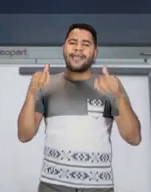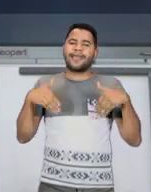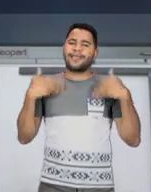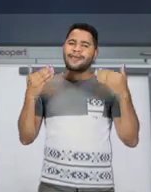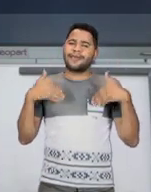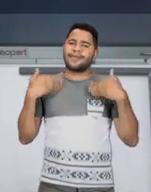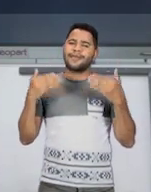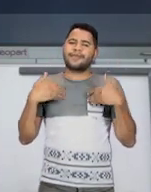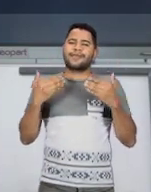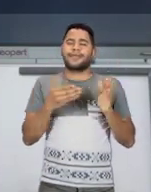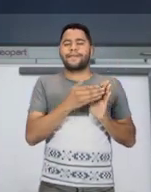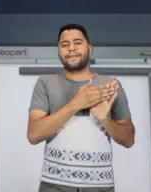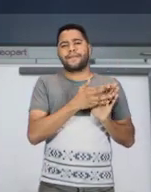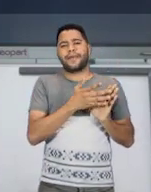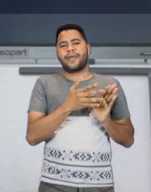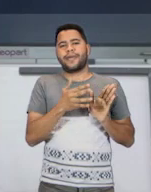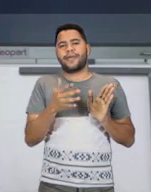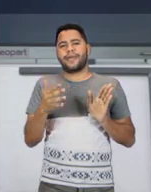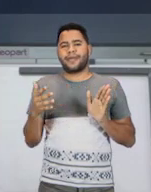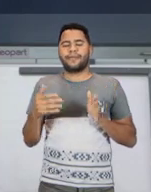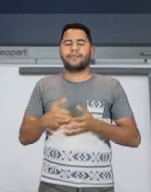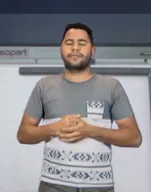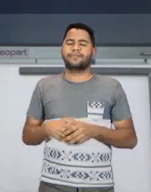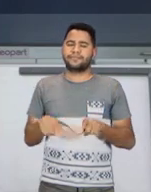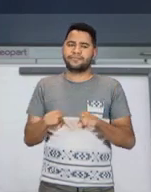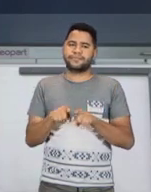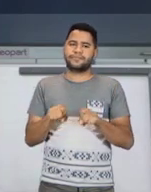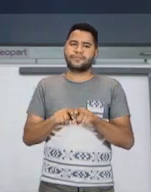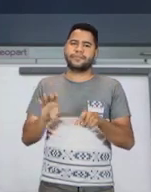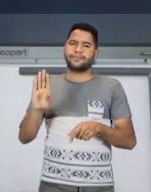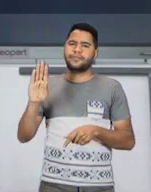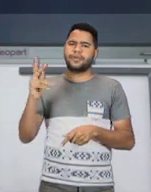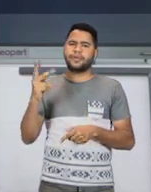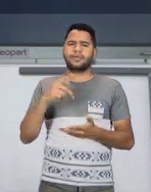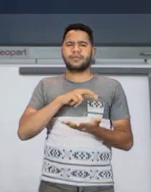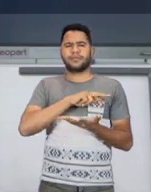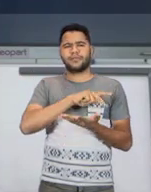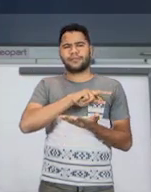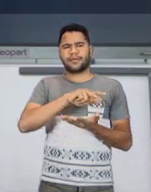quando estamos passando pelas ruas também. De BH, temos vários.